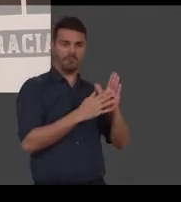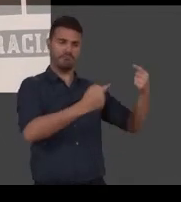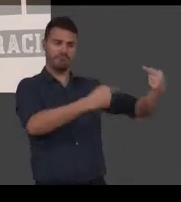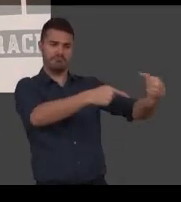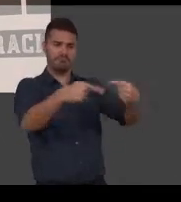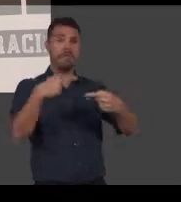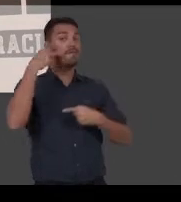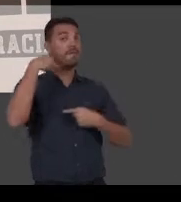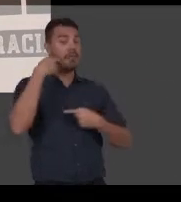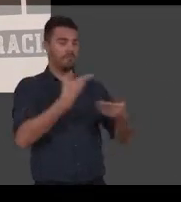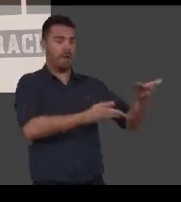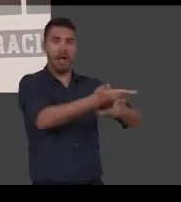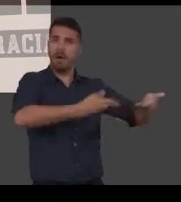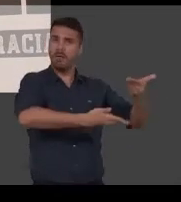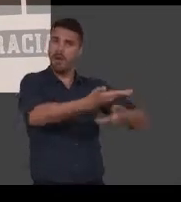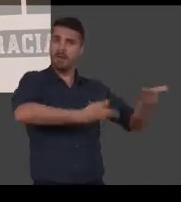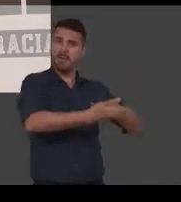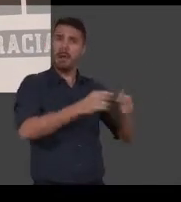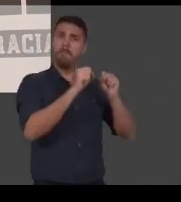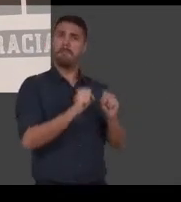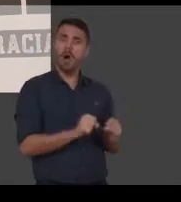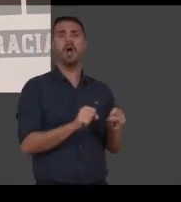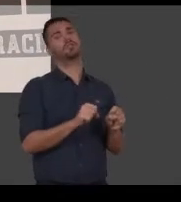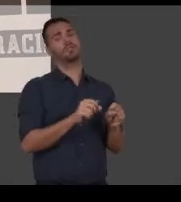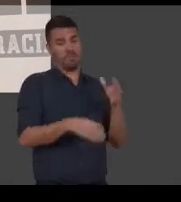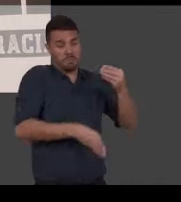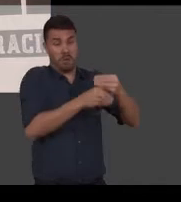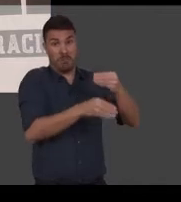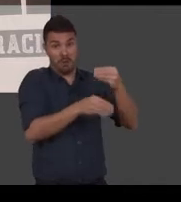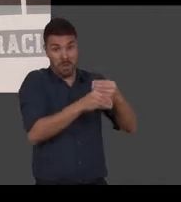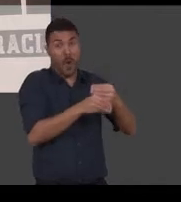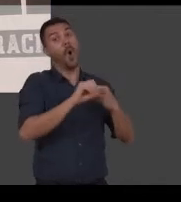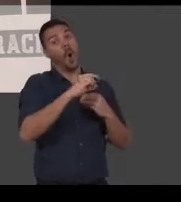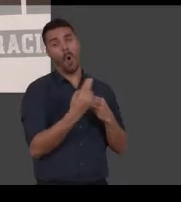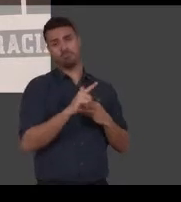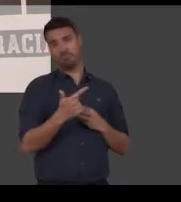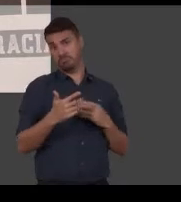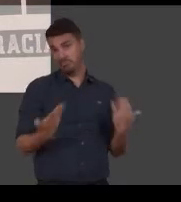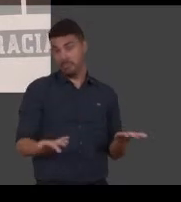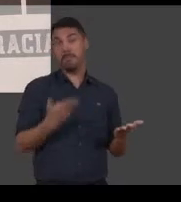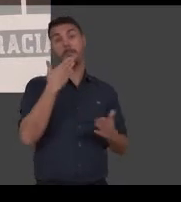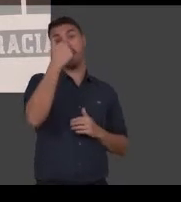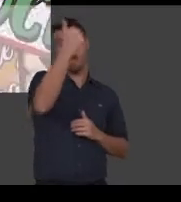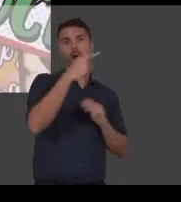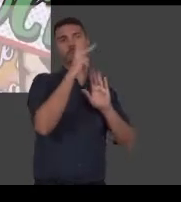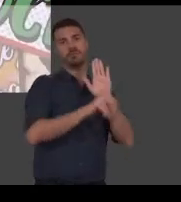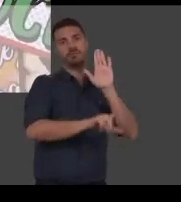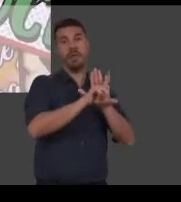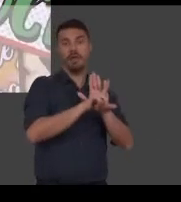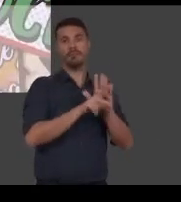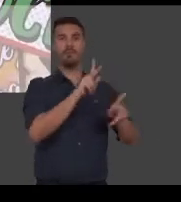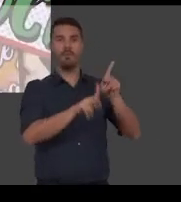vereadores e nessa troca de ideias podem surgir ou não emendas ao projeto, na intenção de aperfeiçoá-lo. A